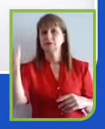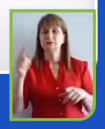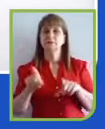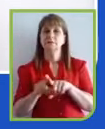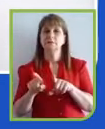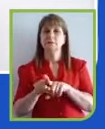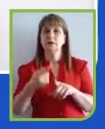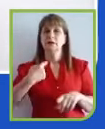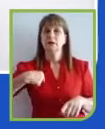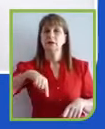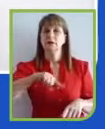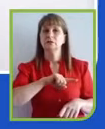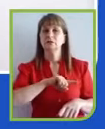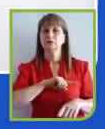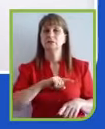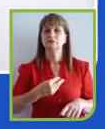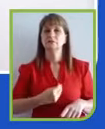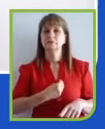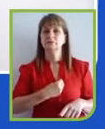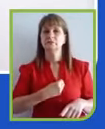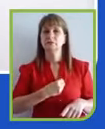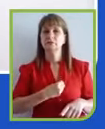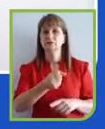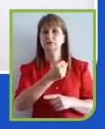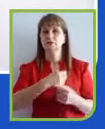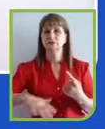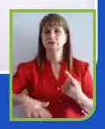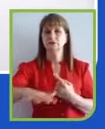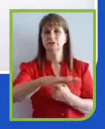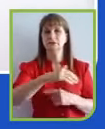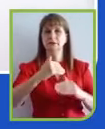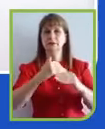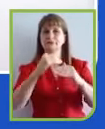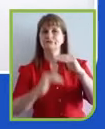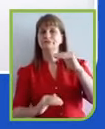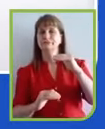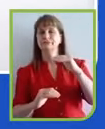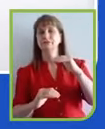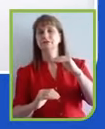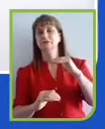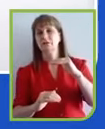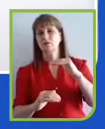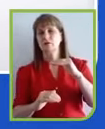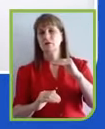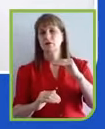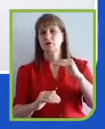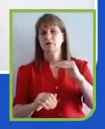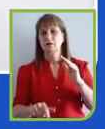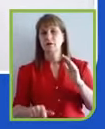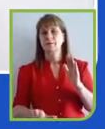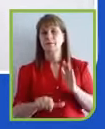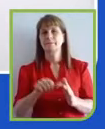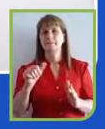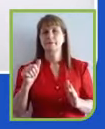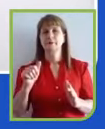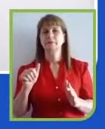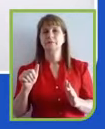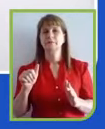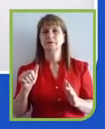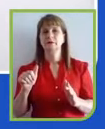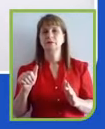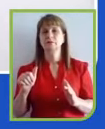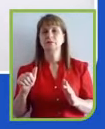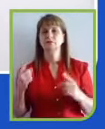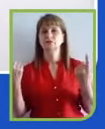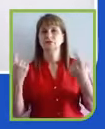muito desigual. E sobre isso daí, eu acho que o primeiro desafio que eu